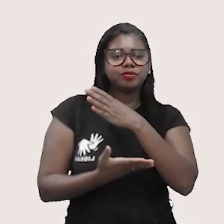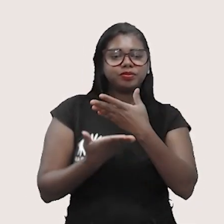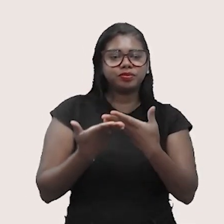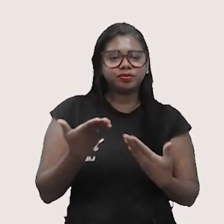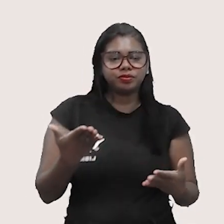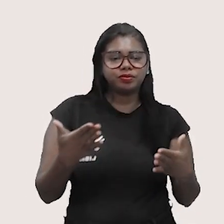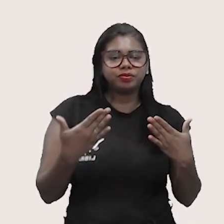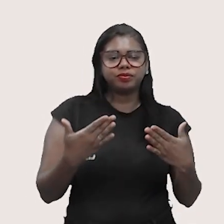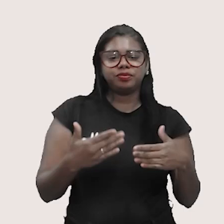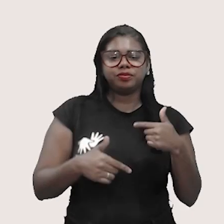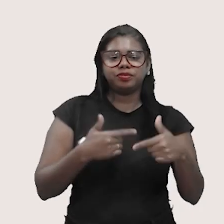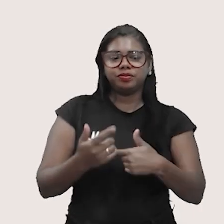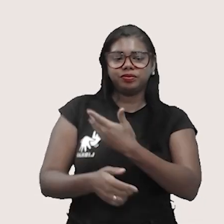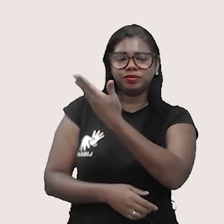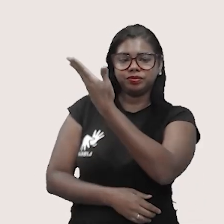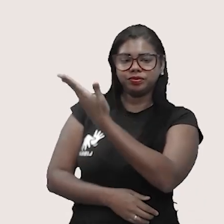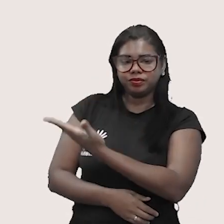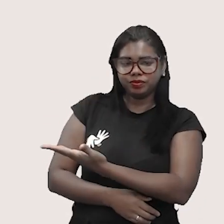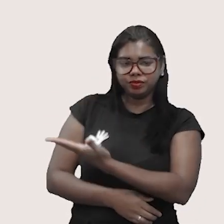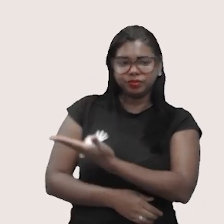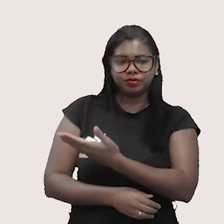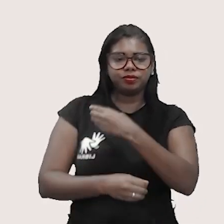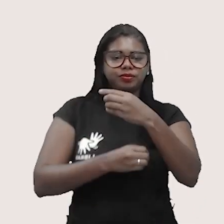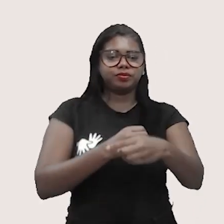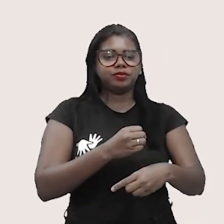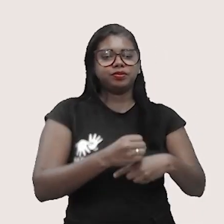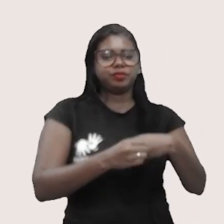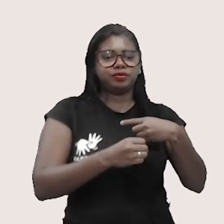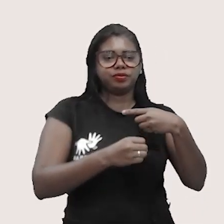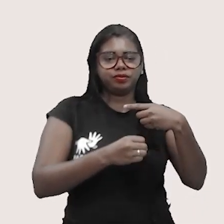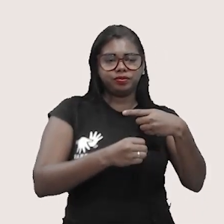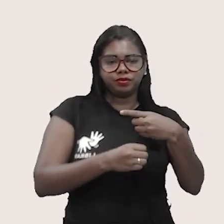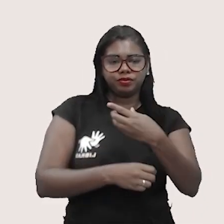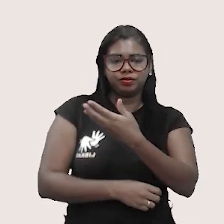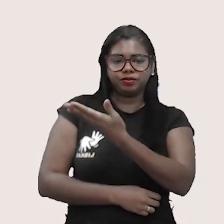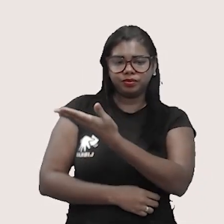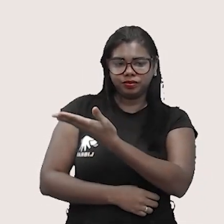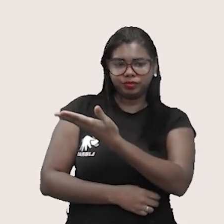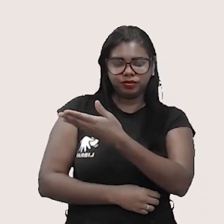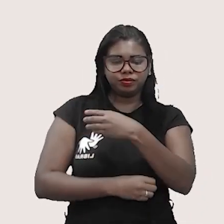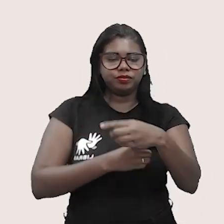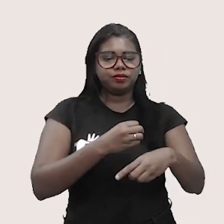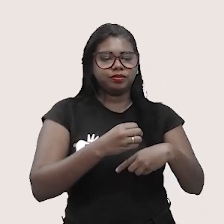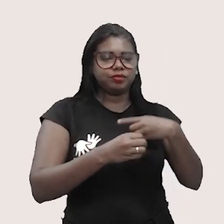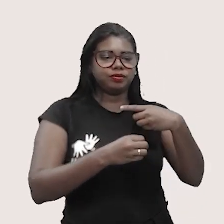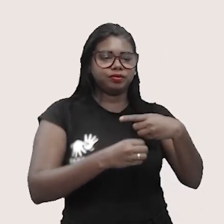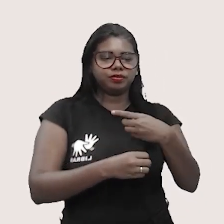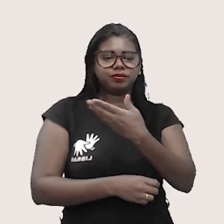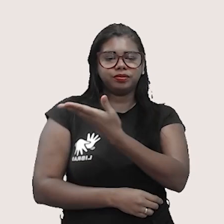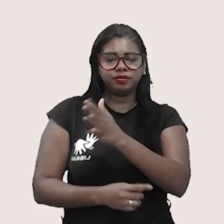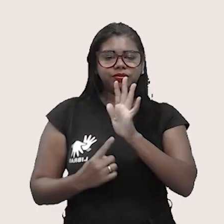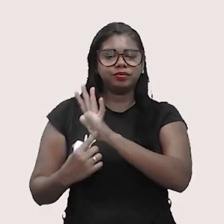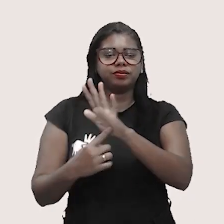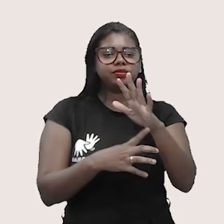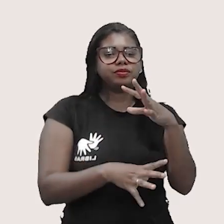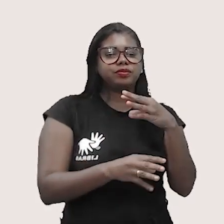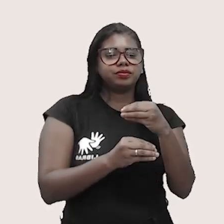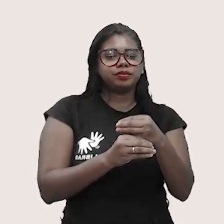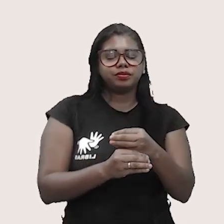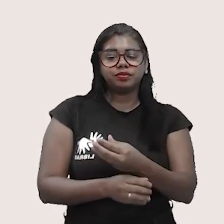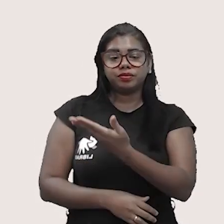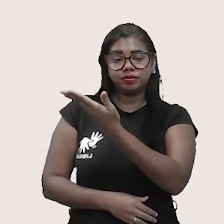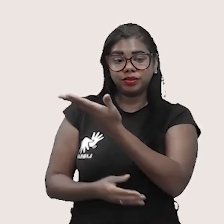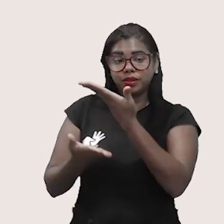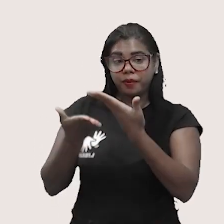trabalho agora vai caracterizar um valor negativo. Porque no momento que ele perde